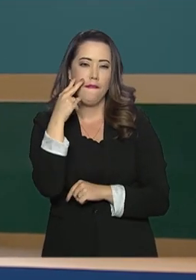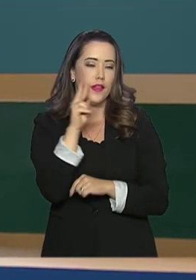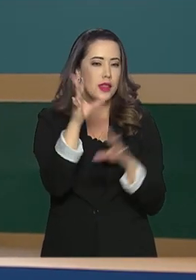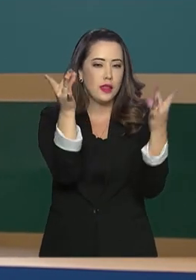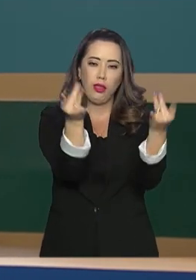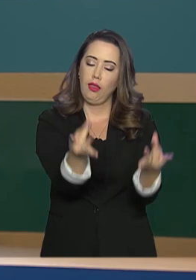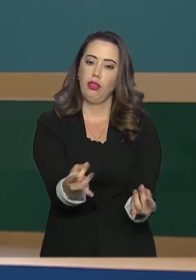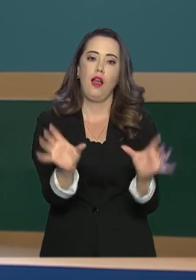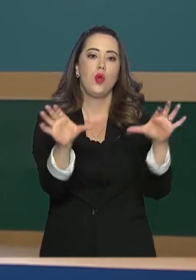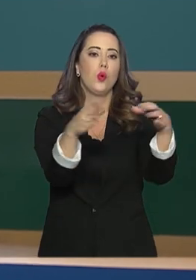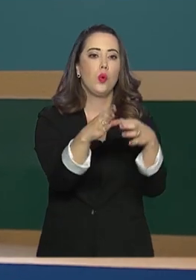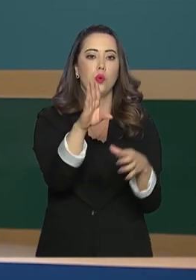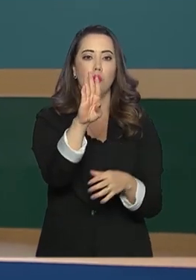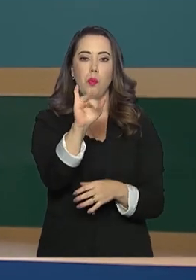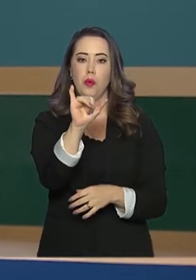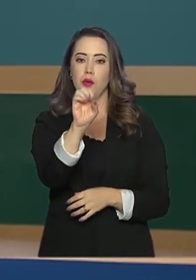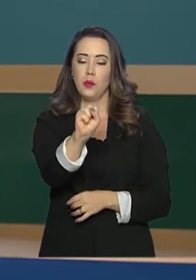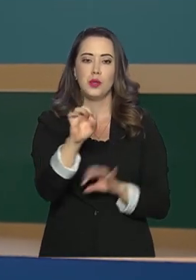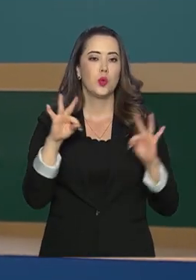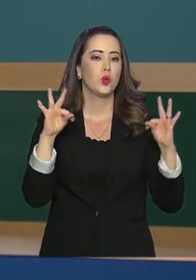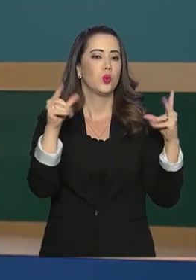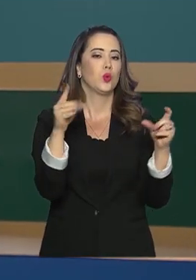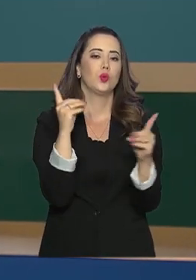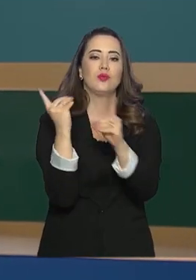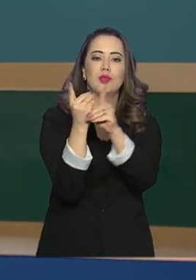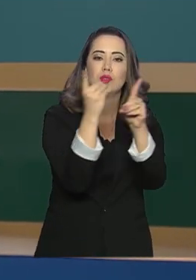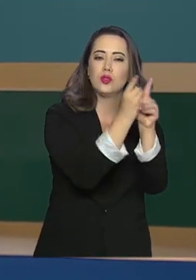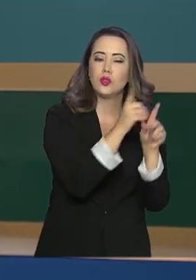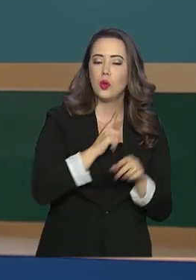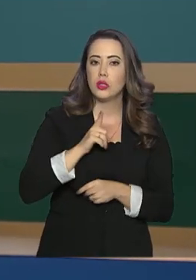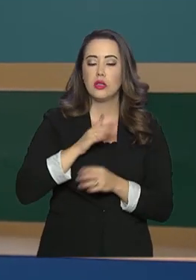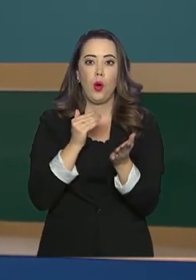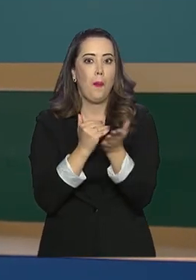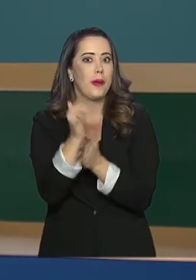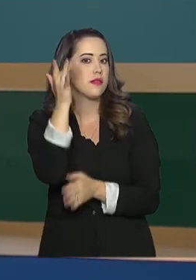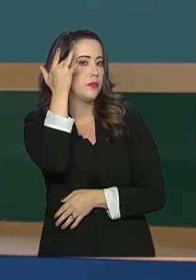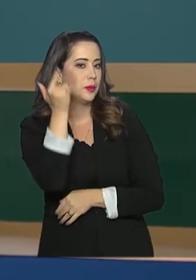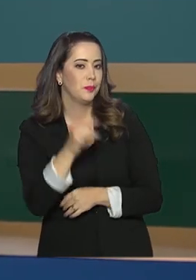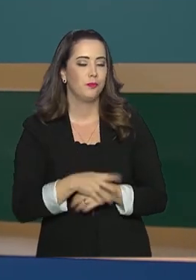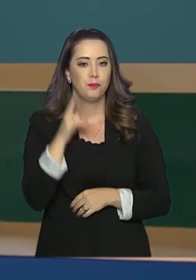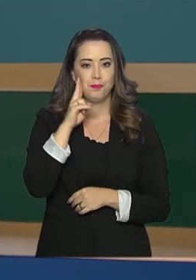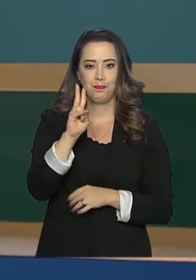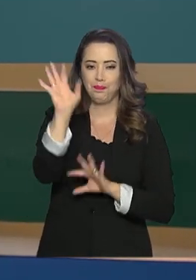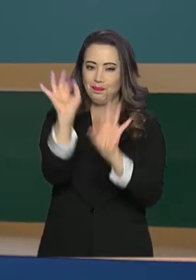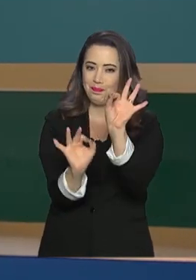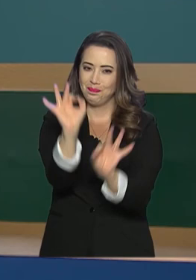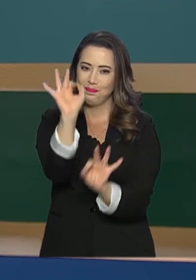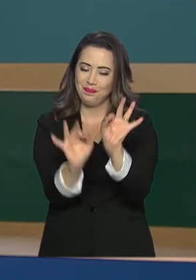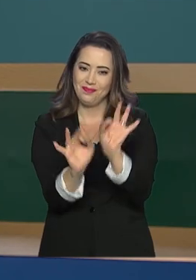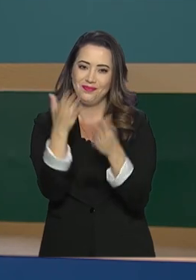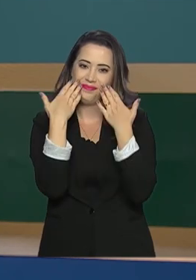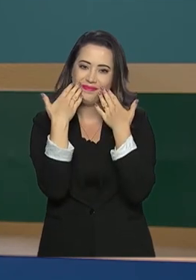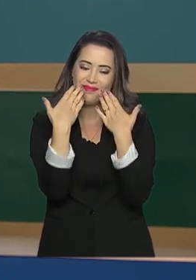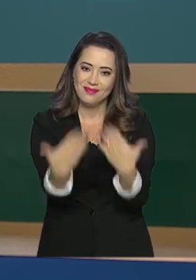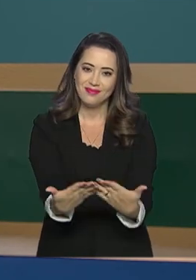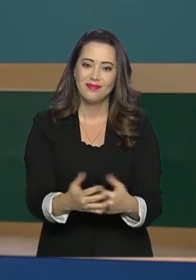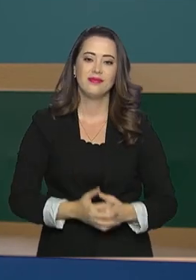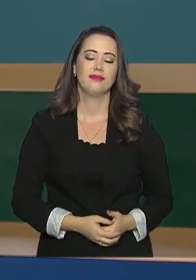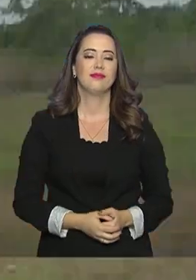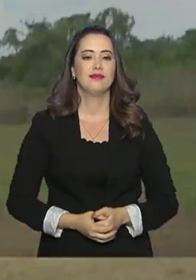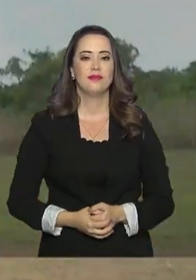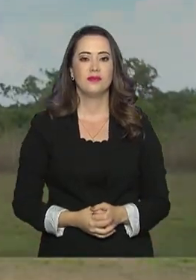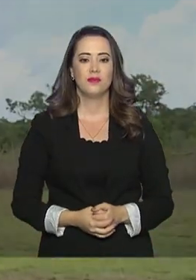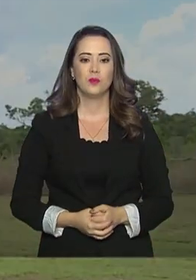completa da cúpula do BRICS e todos os encontros previstos a partir de amanhã. Confira os preparativos para essa transmissão.